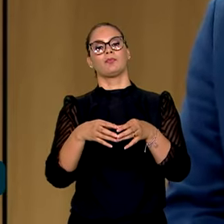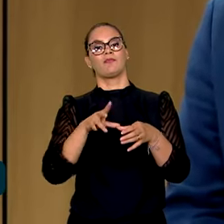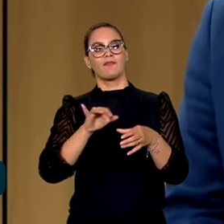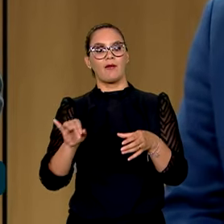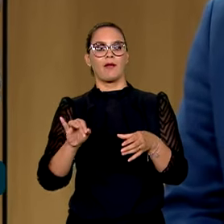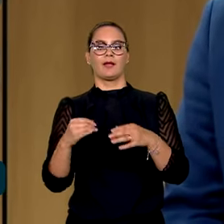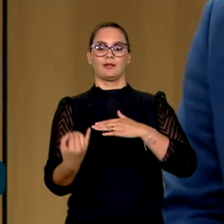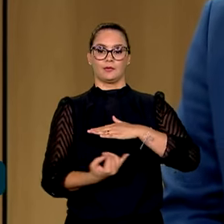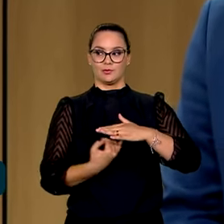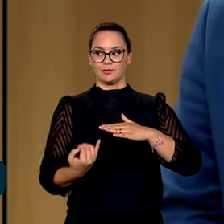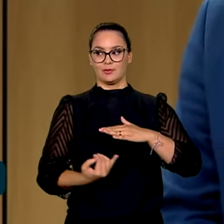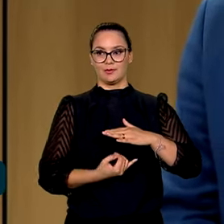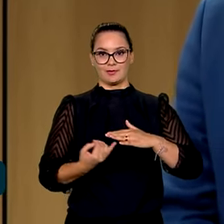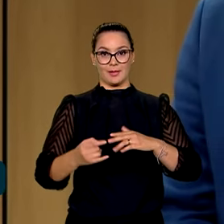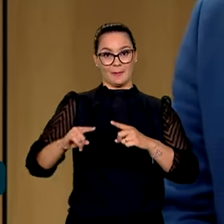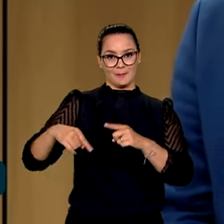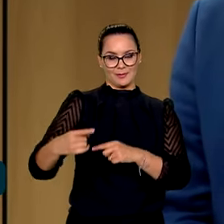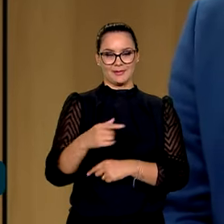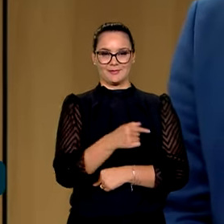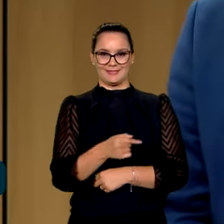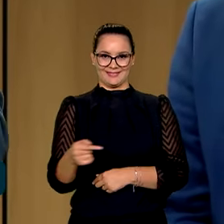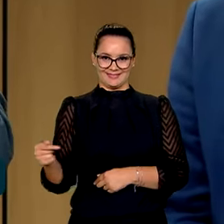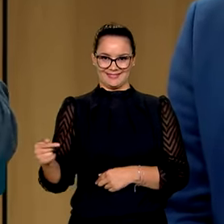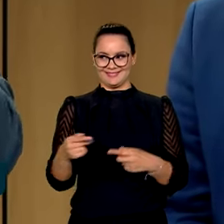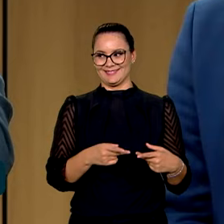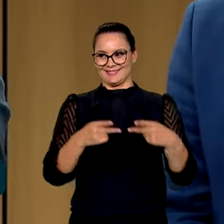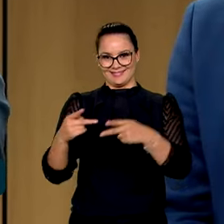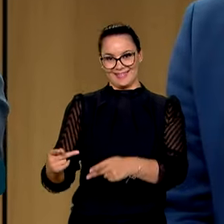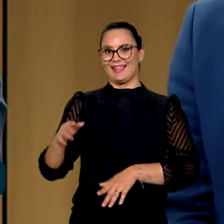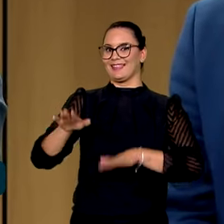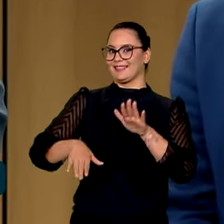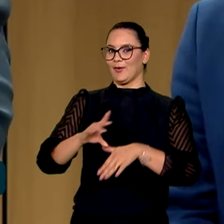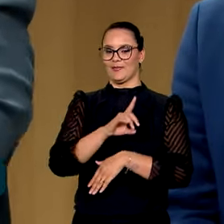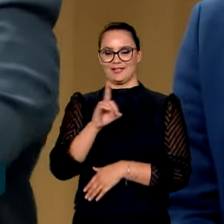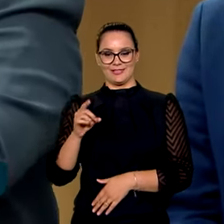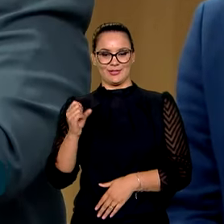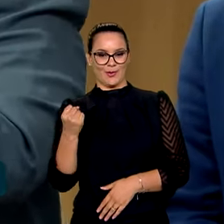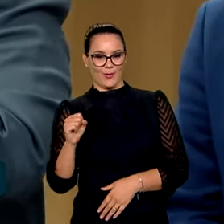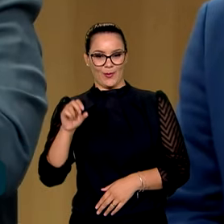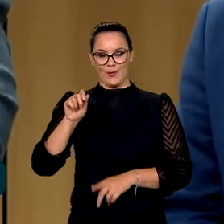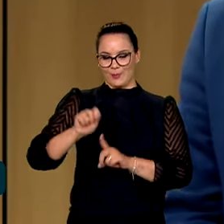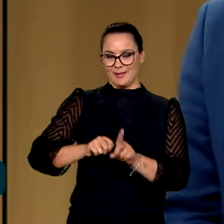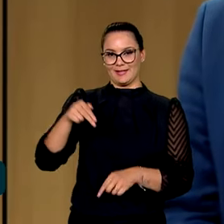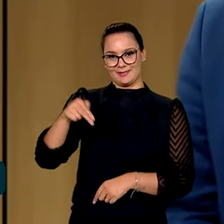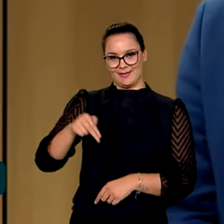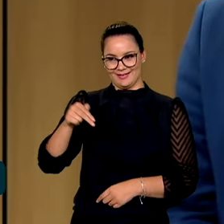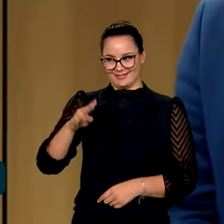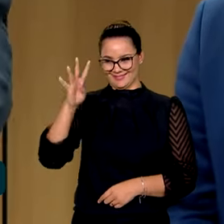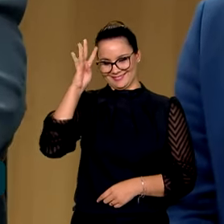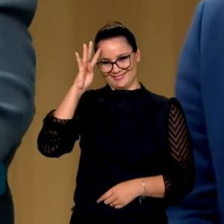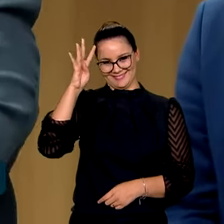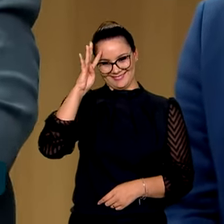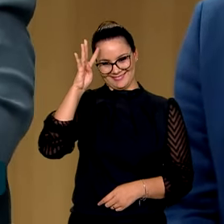que será institucionalizado na próxima semana com essa visita minha, provavelmente no dia 8 de novembro, próxima quarta-feira,